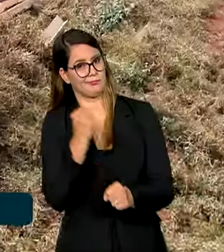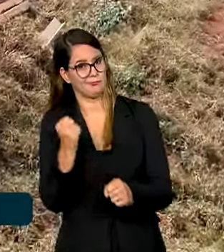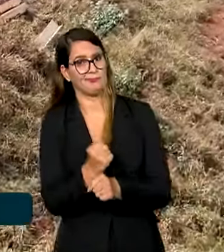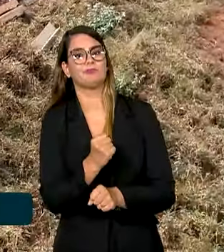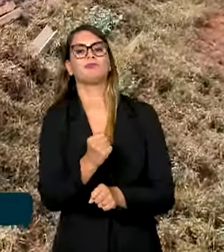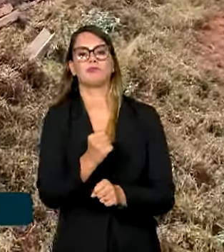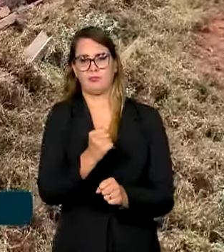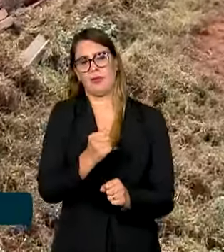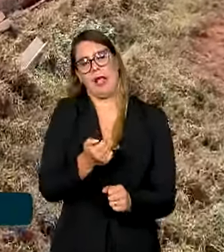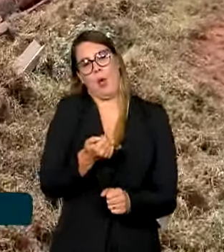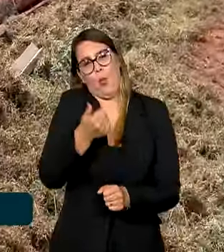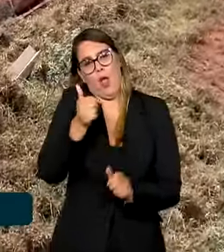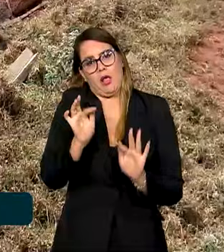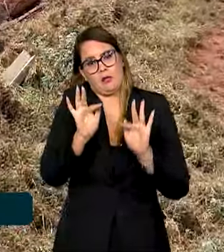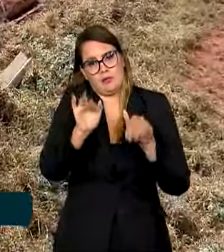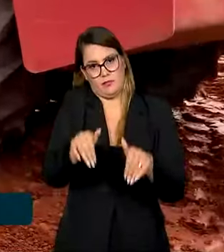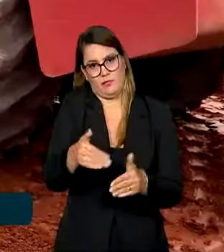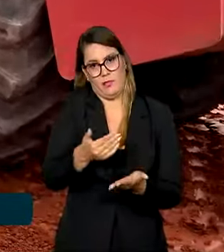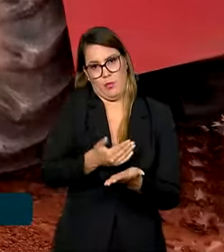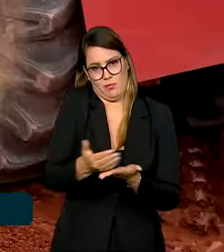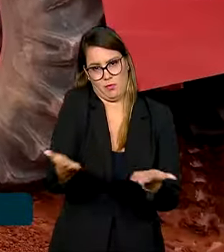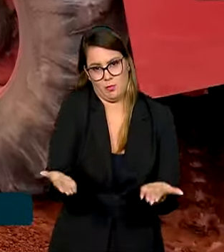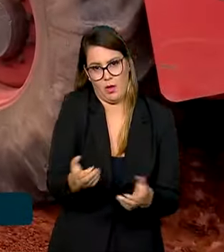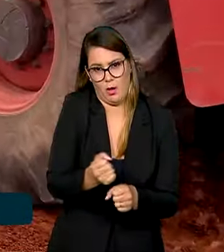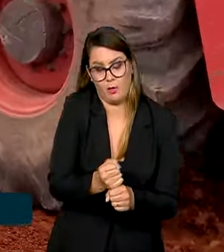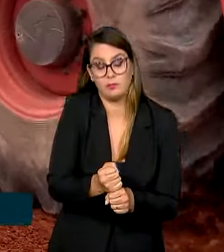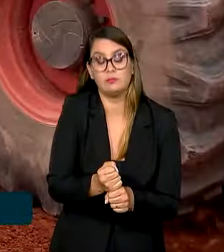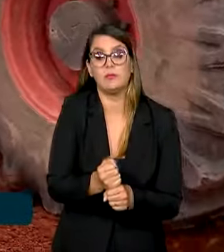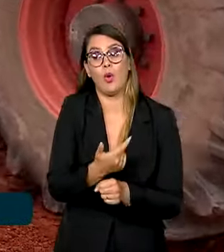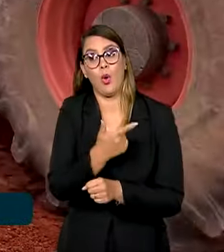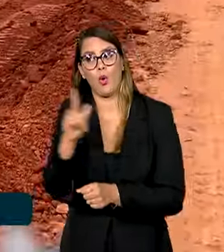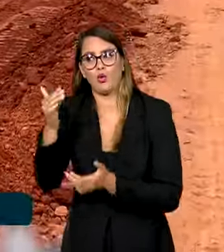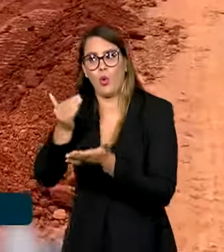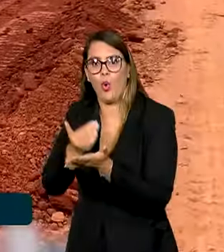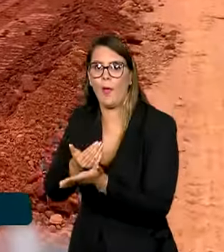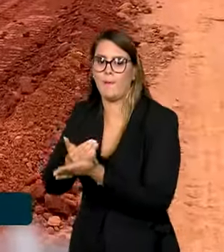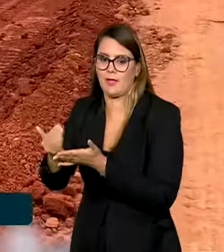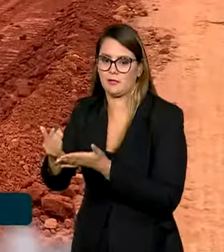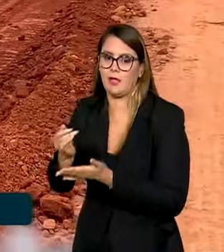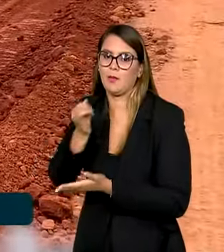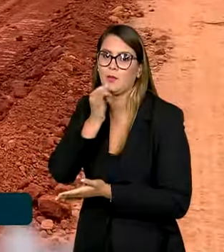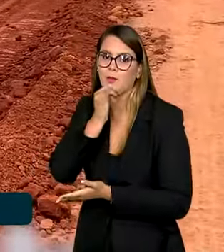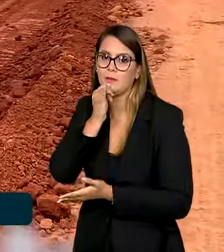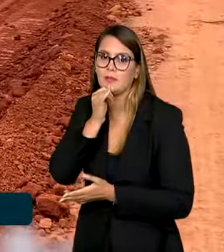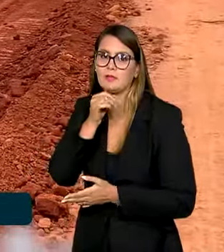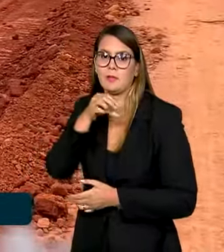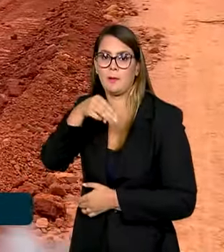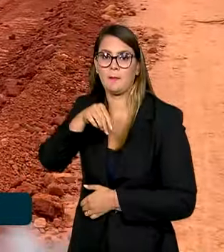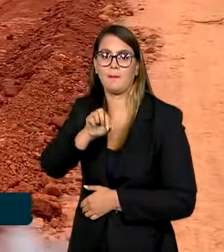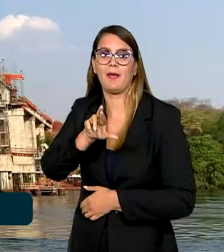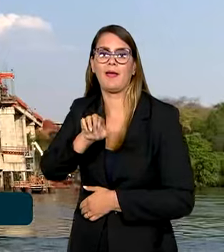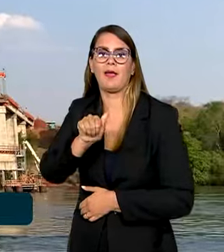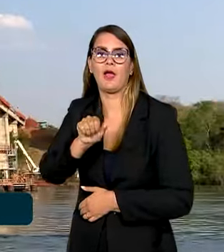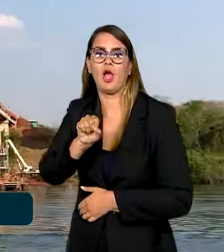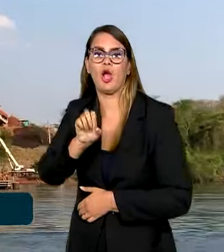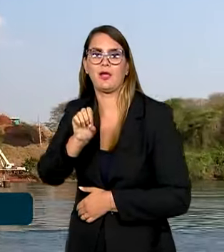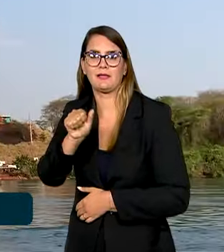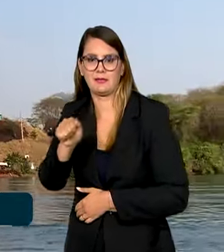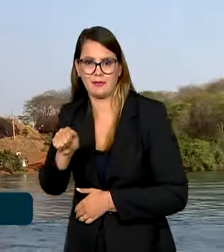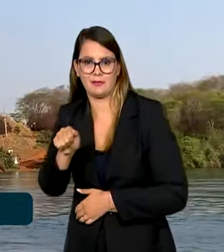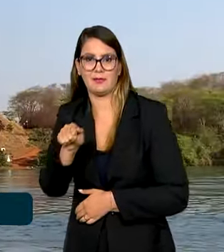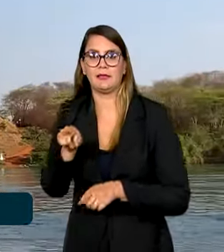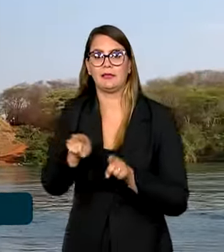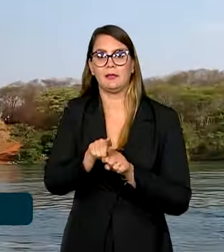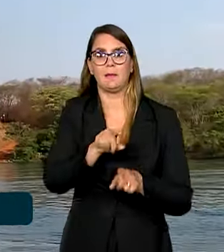concluídas nesse início de ano e outras tiveram início, como de Mara Rosa, em Goiás, e Água